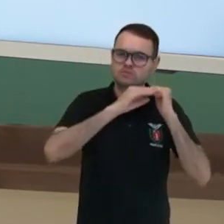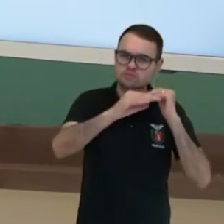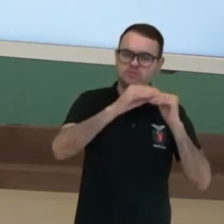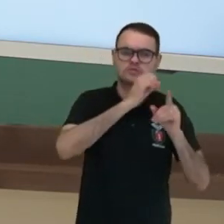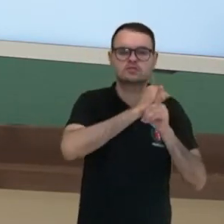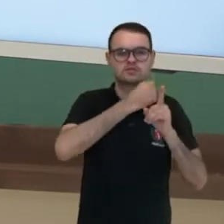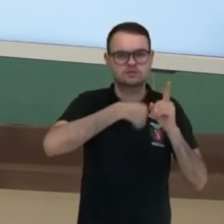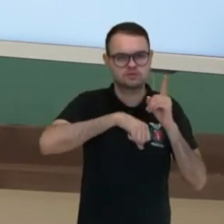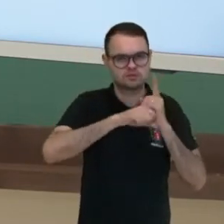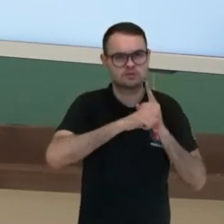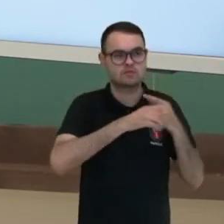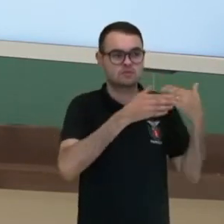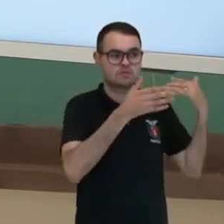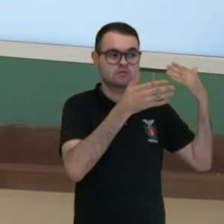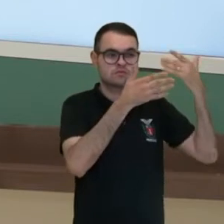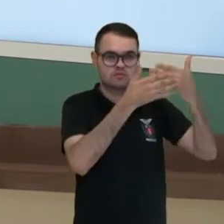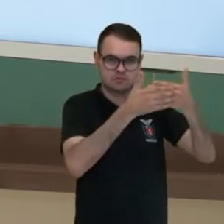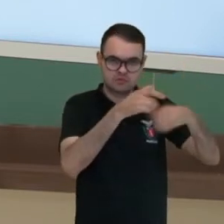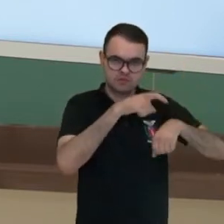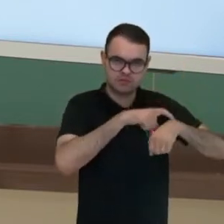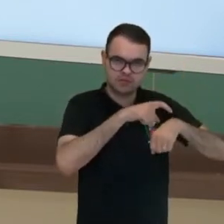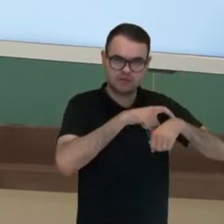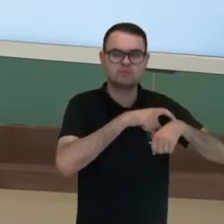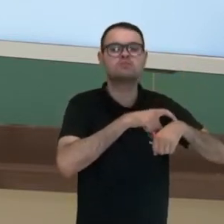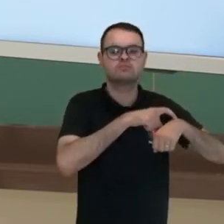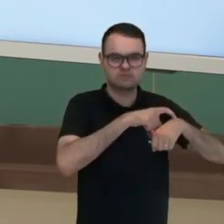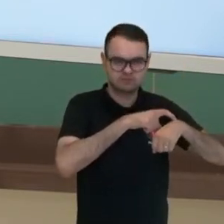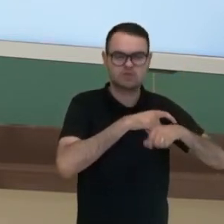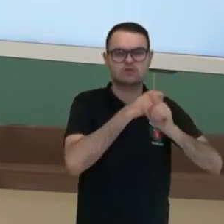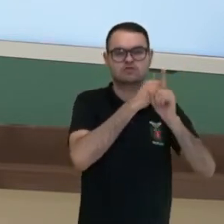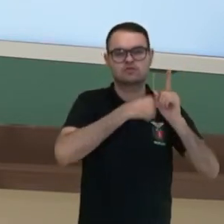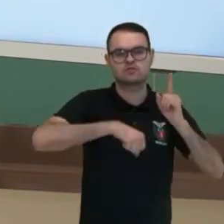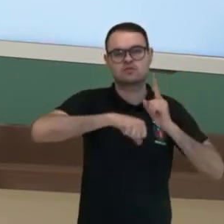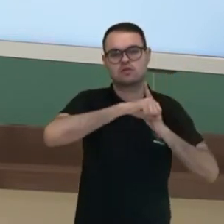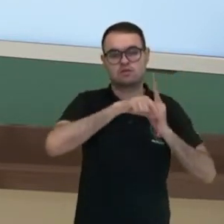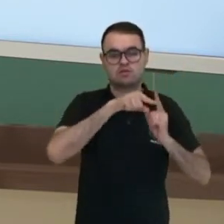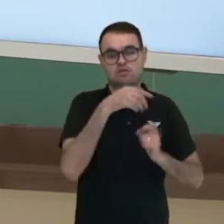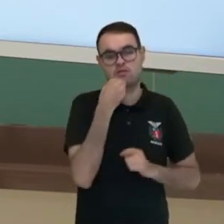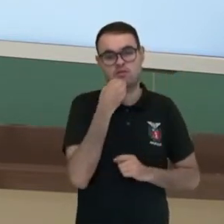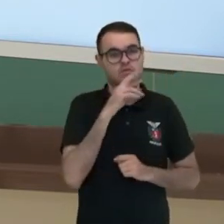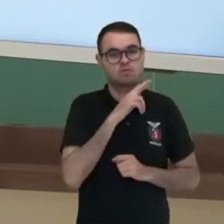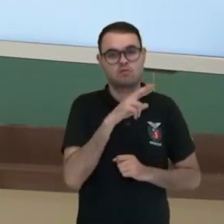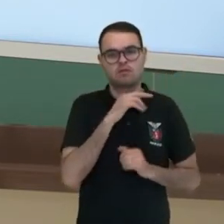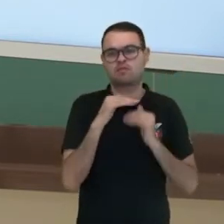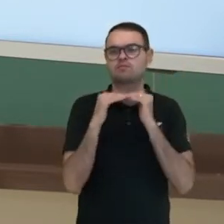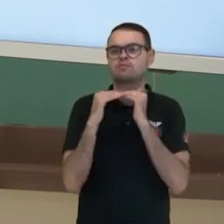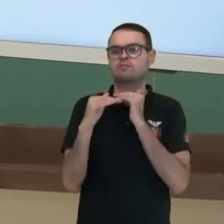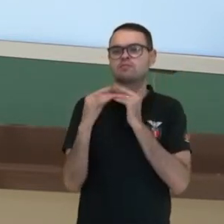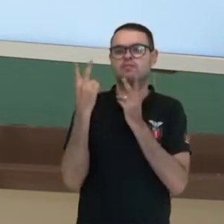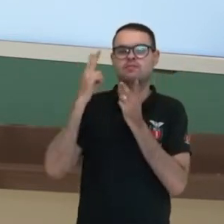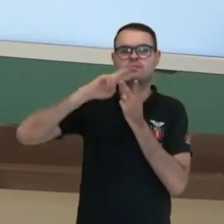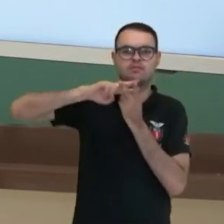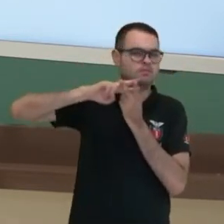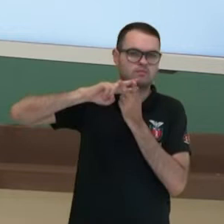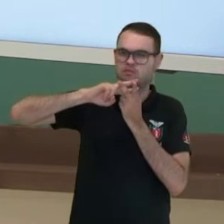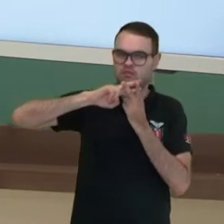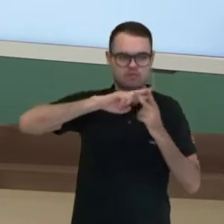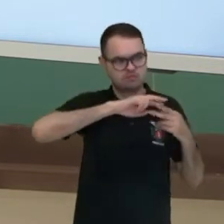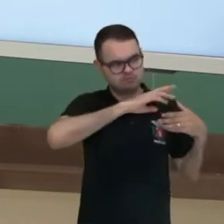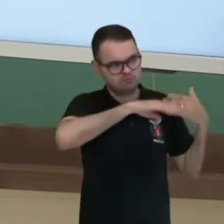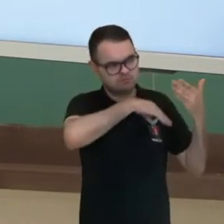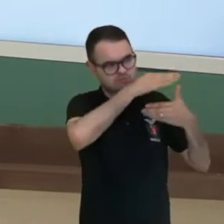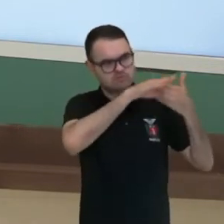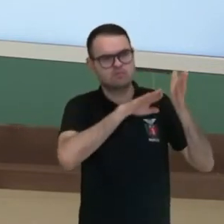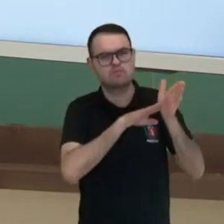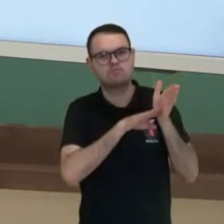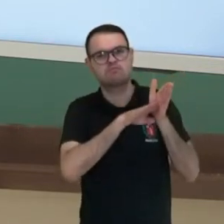sociedade ao longo do tempo. As sociedades, obviamente, elas não são estáticas. Elas evoluem, elas têm as